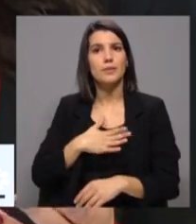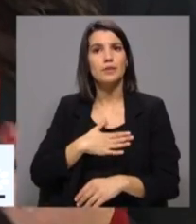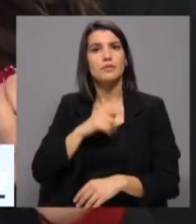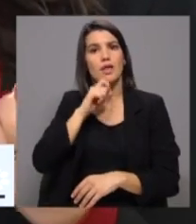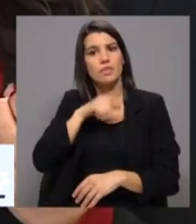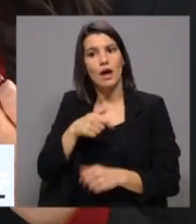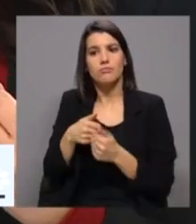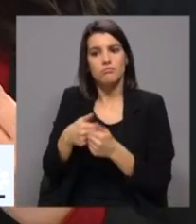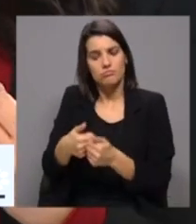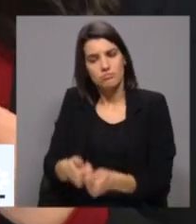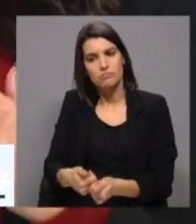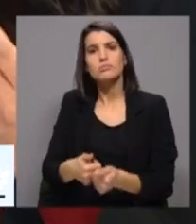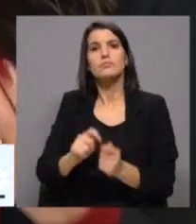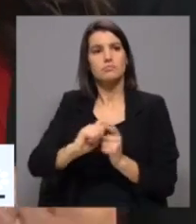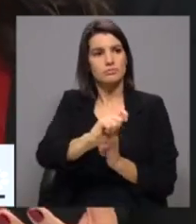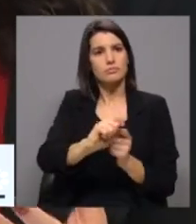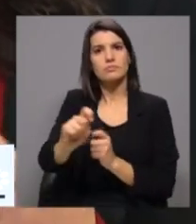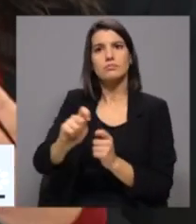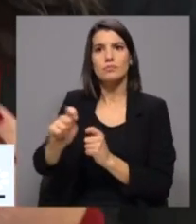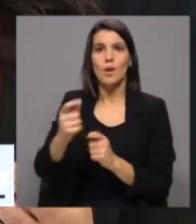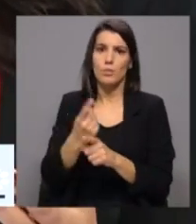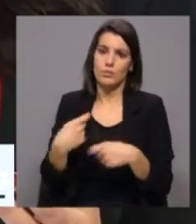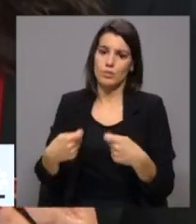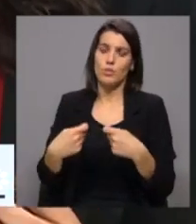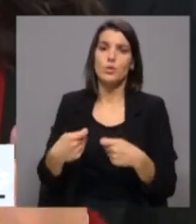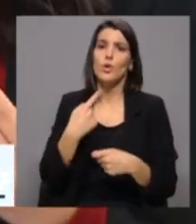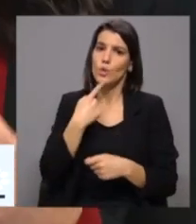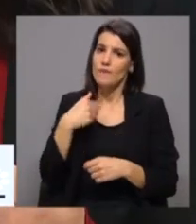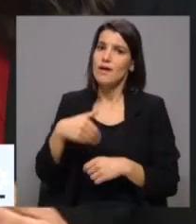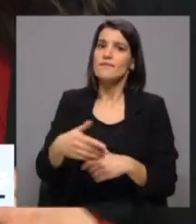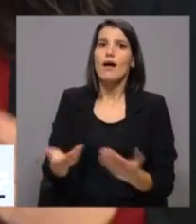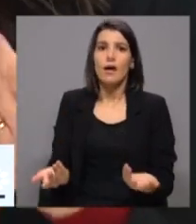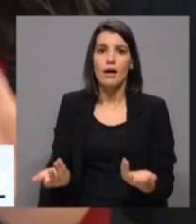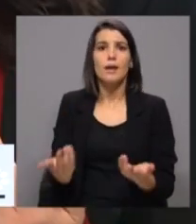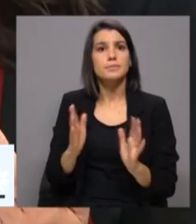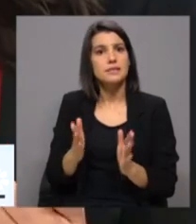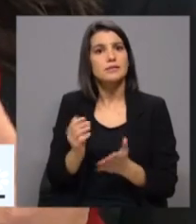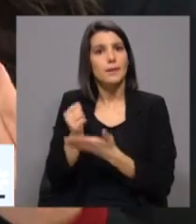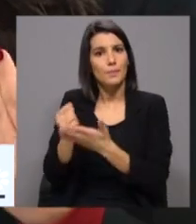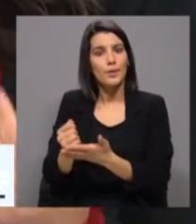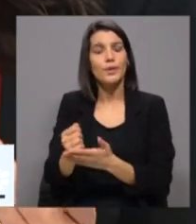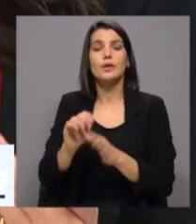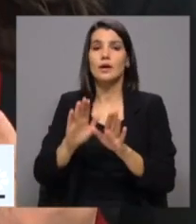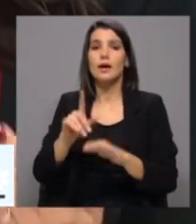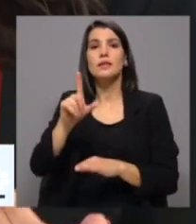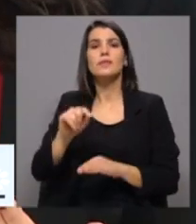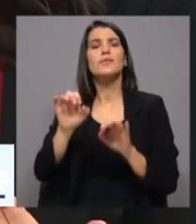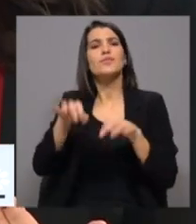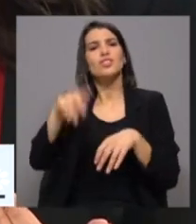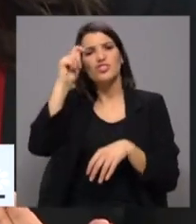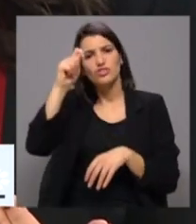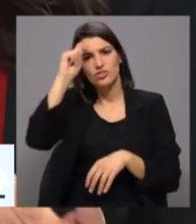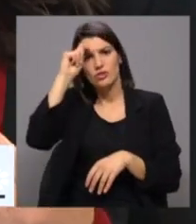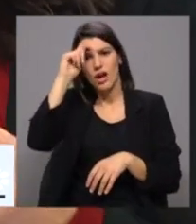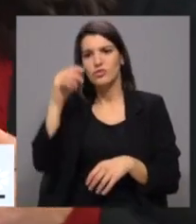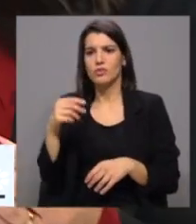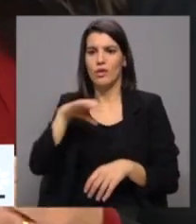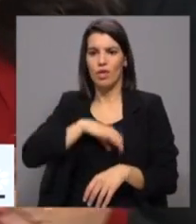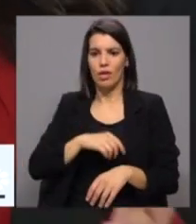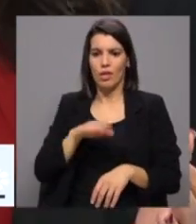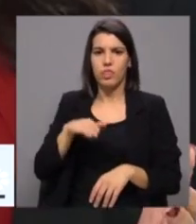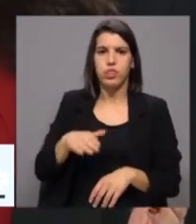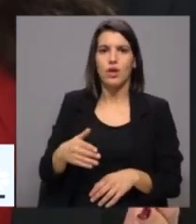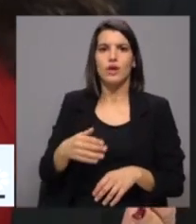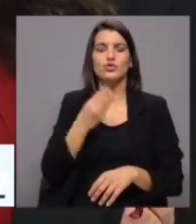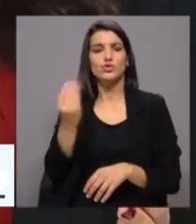acomodar este encargo financeiro que vai daqui a ocorrer. Mas, quando também defendemos o fim dos estágios precários para os jovens, e aqui